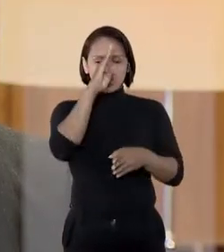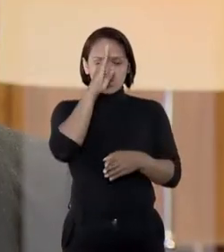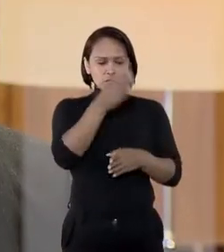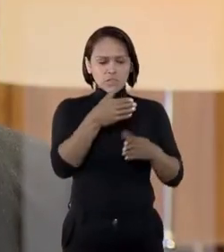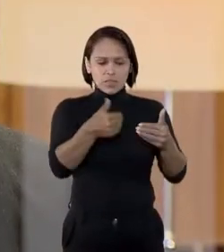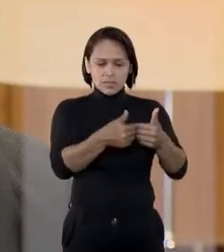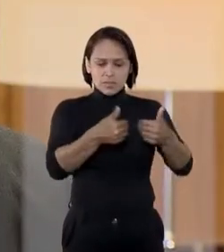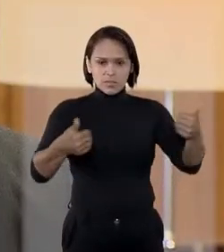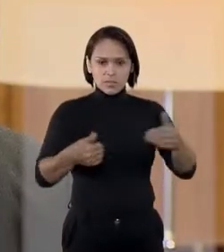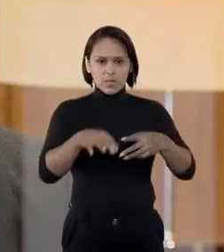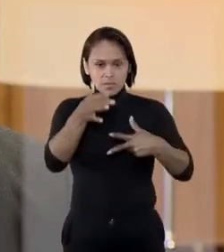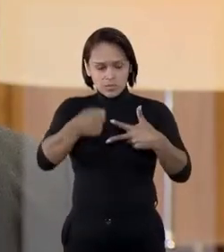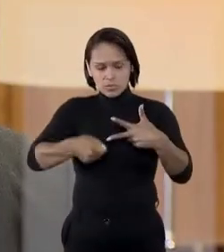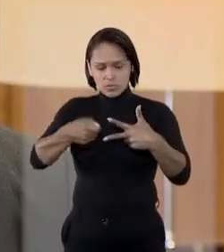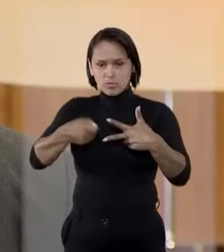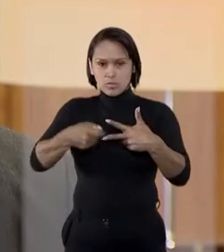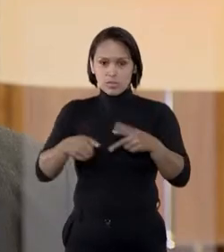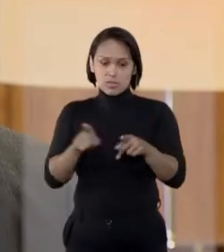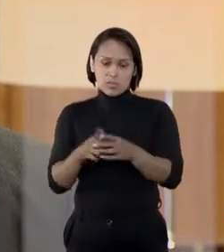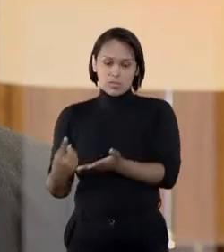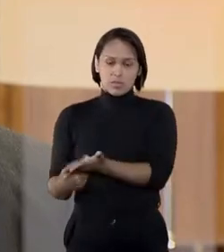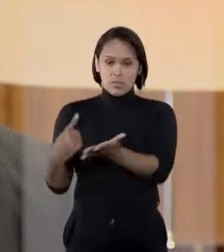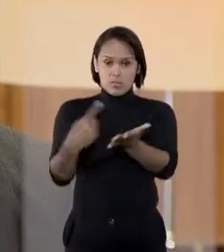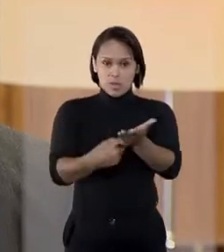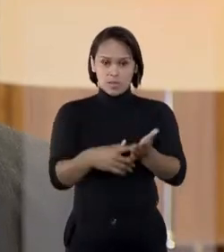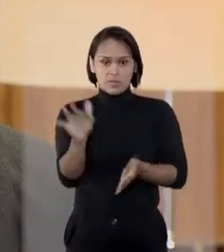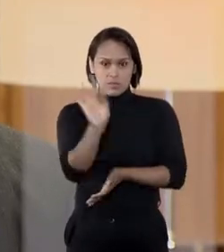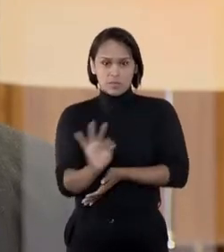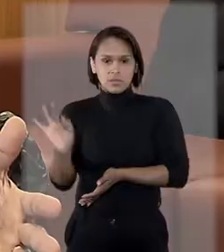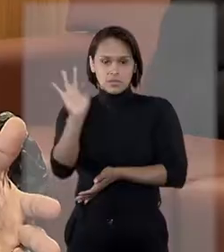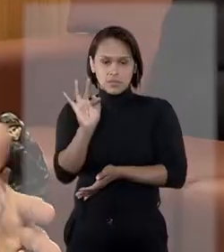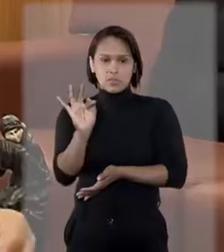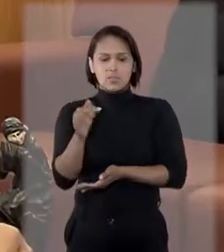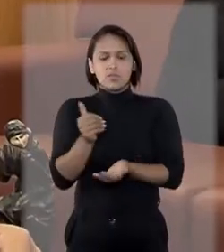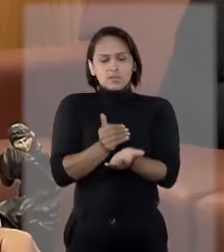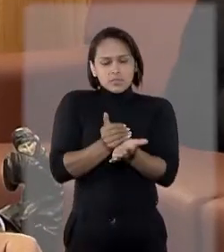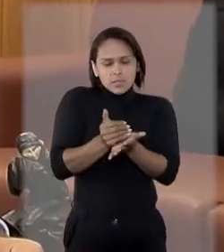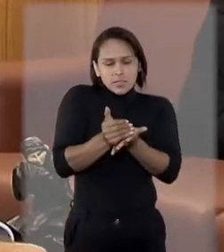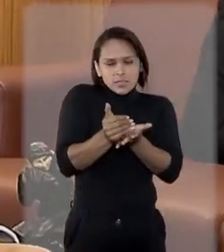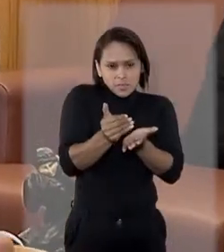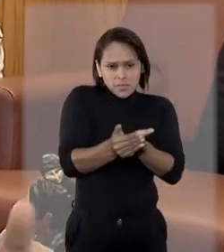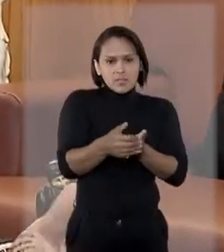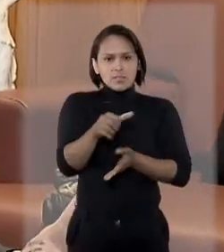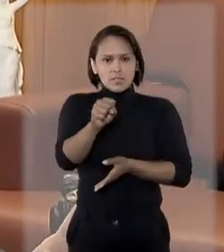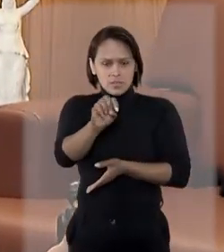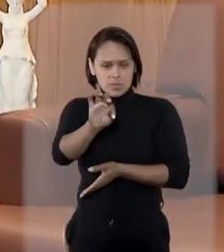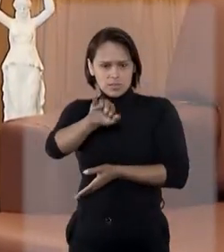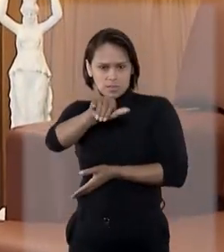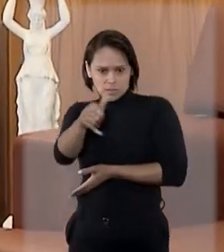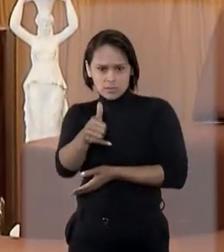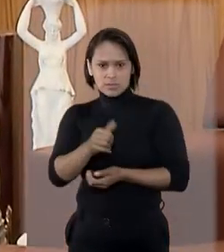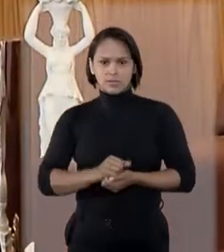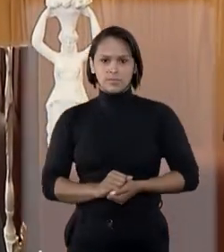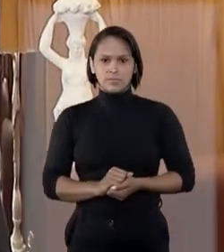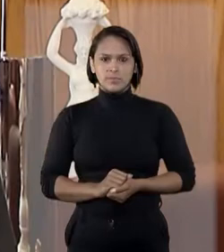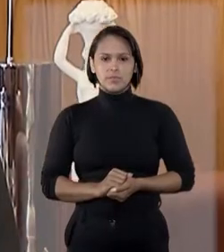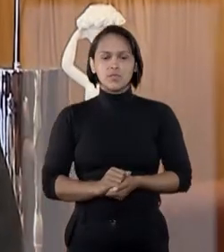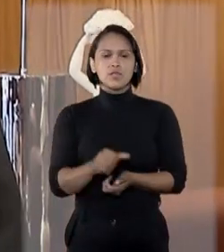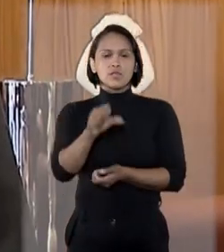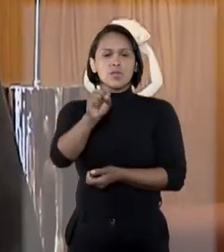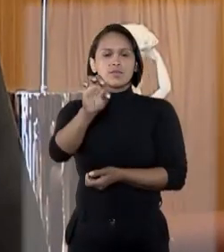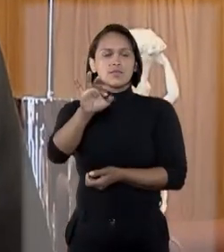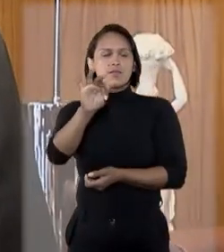ao princípio da separação dos poderes e ao pacto federativo, e está na esteira de precedentes do Supremo Tribunal Federal.